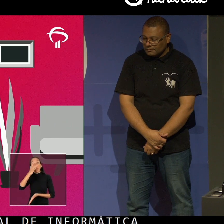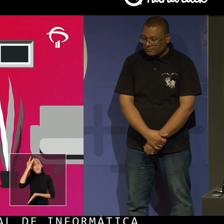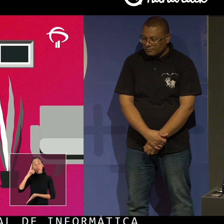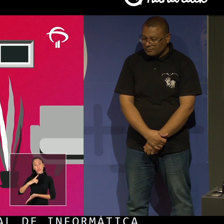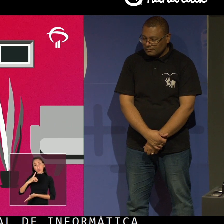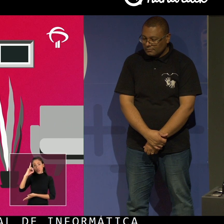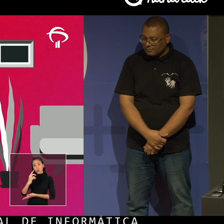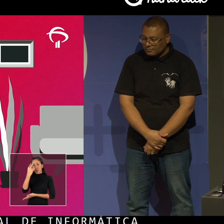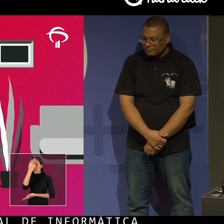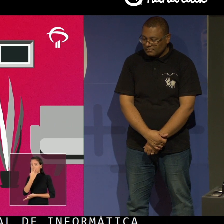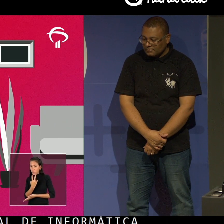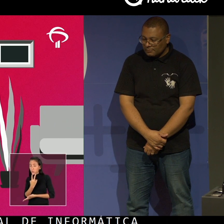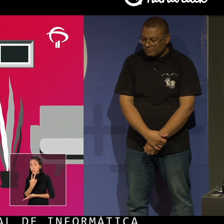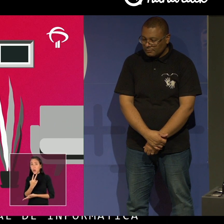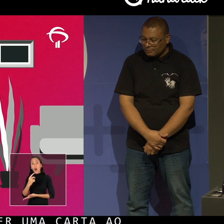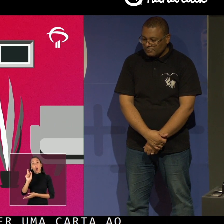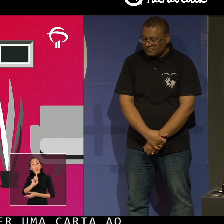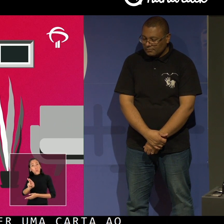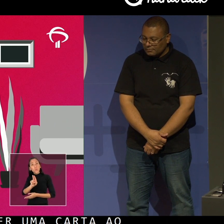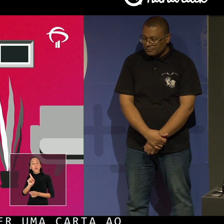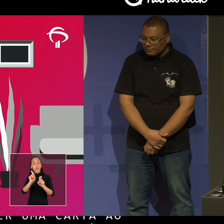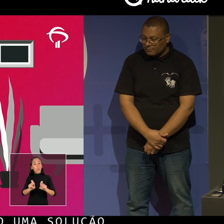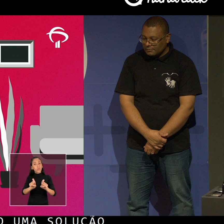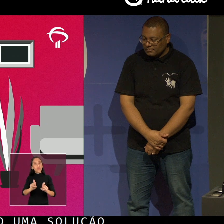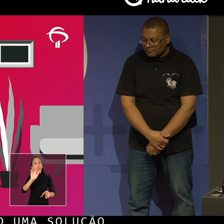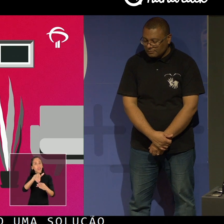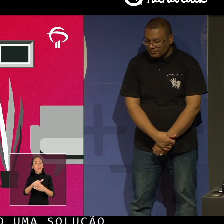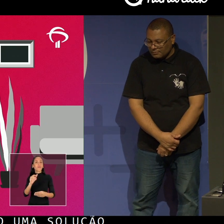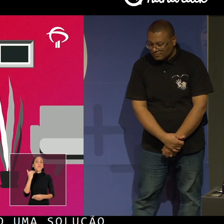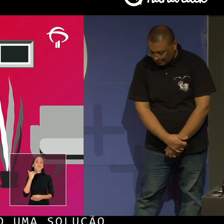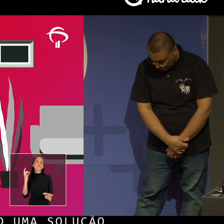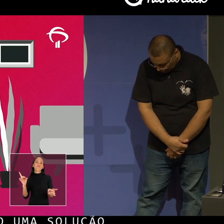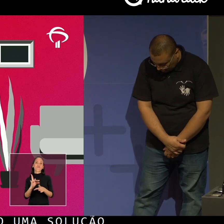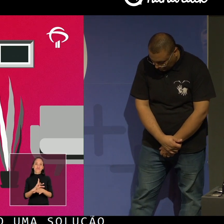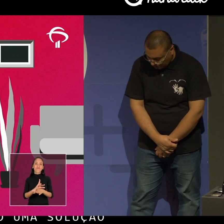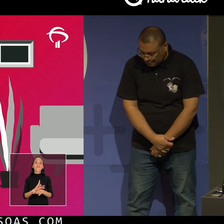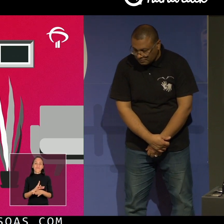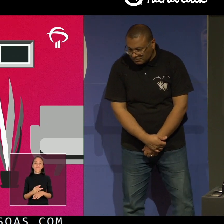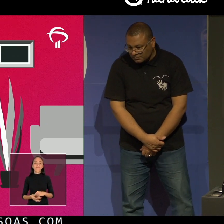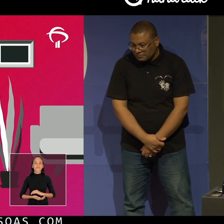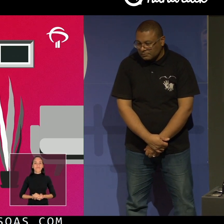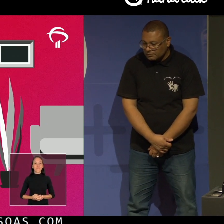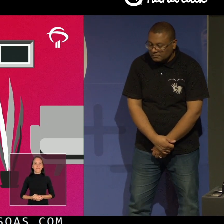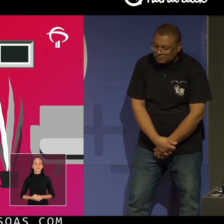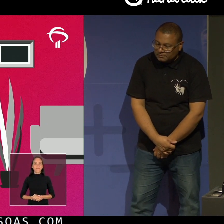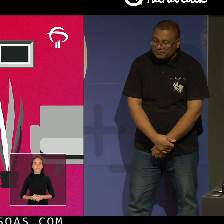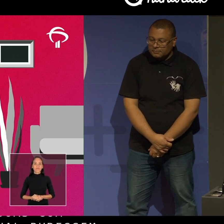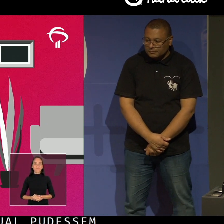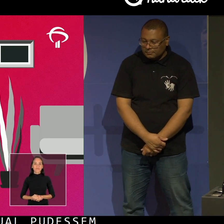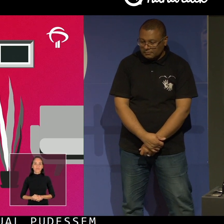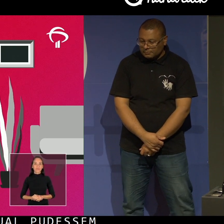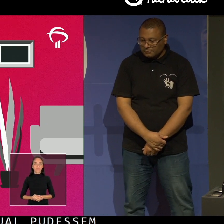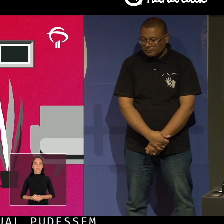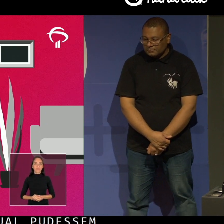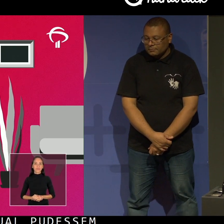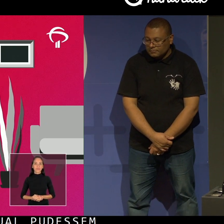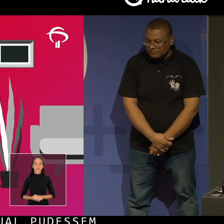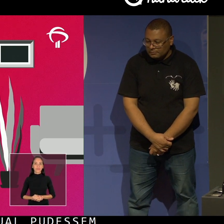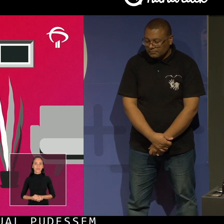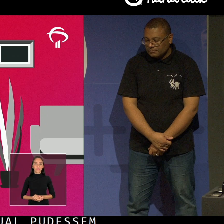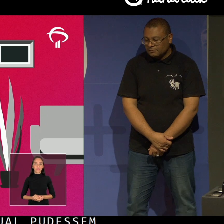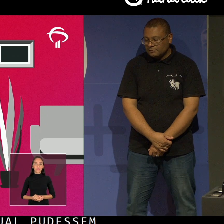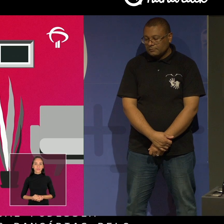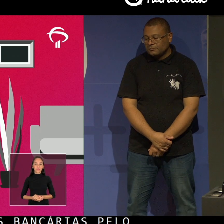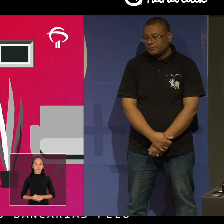uma solução para que as pessoas com deficiência visual pudessem fazer atividades bancárias pelo computador. Homem sentado em sua mesa